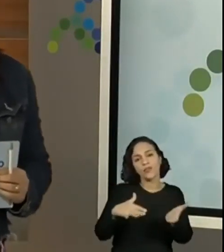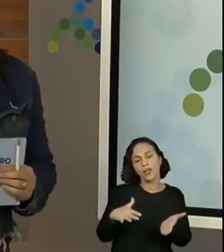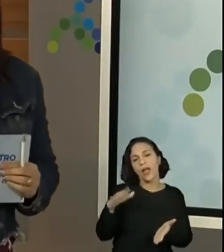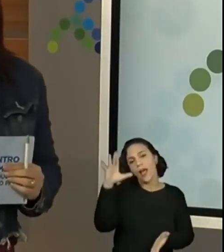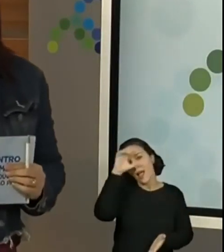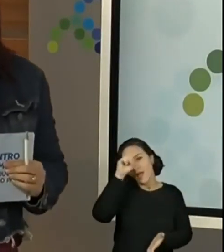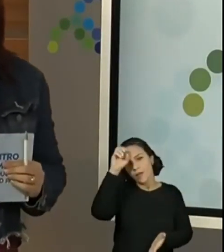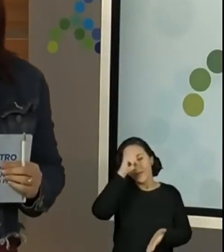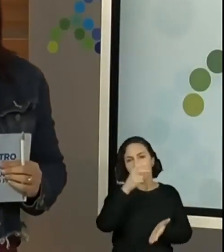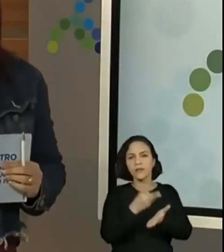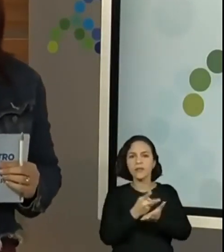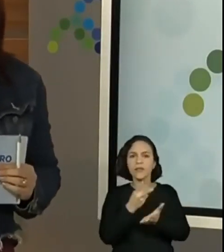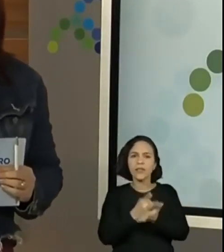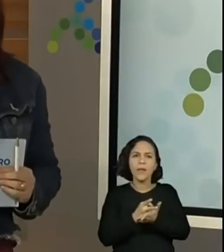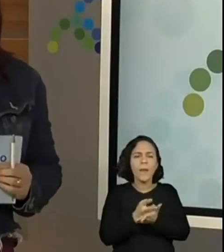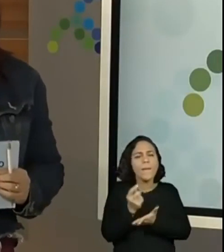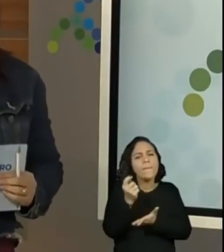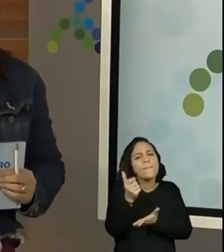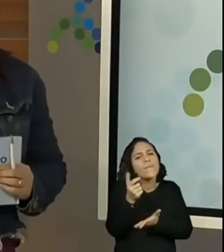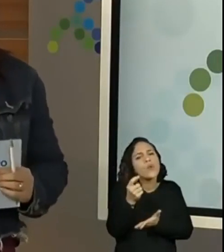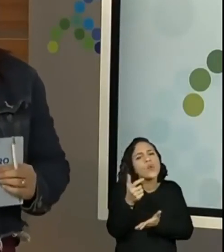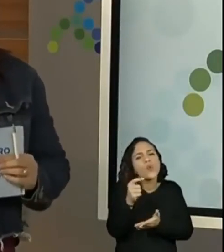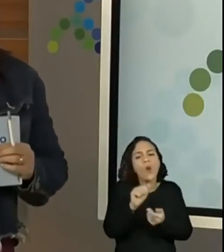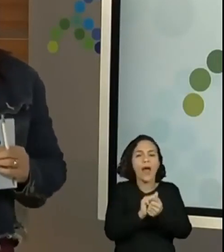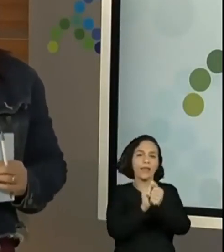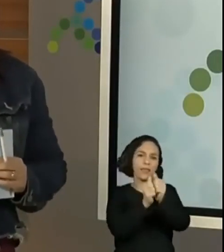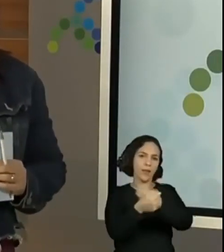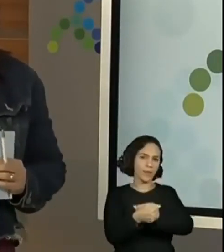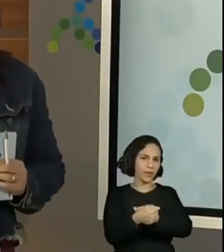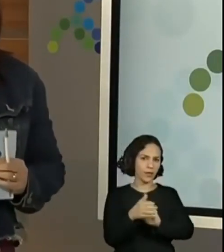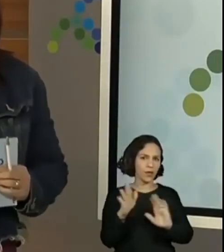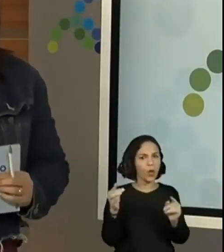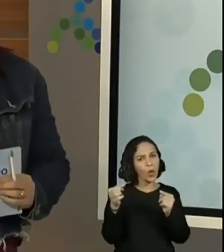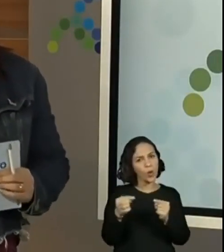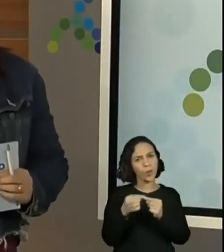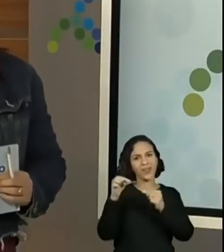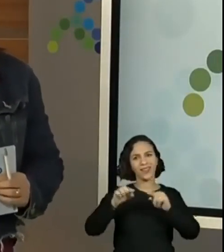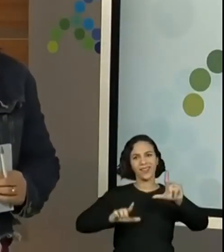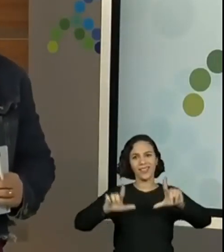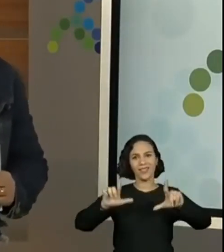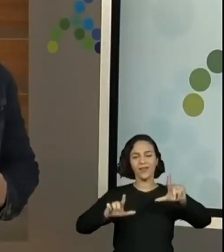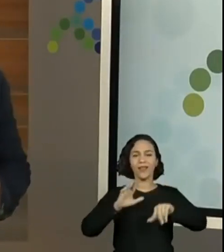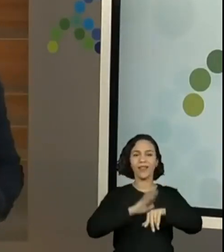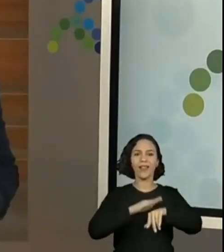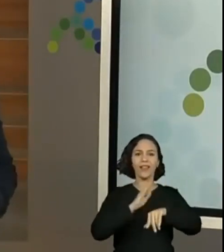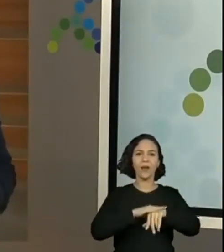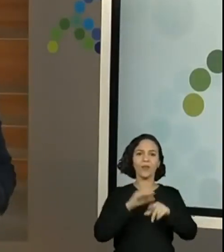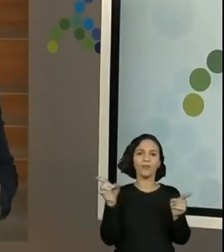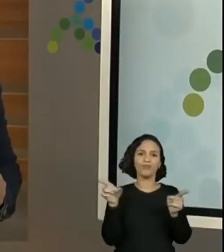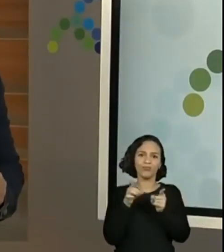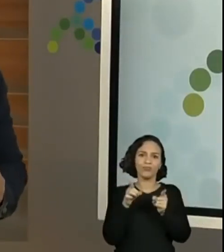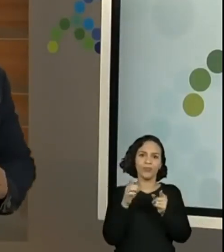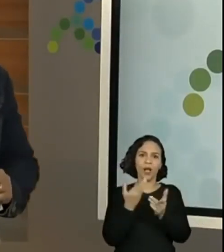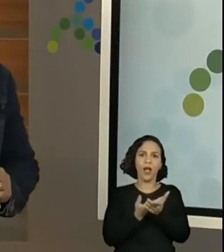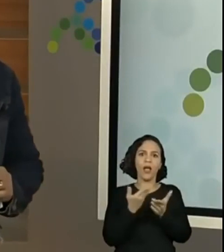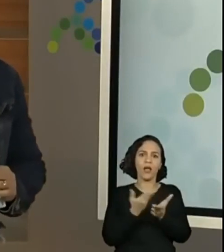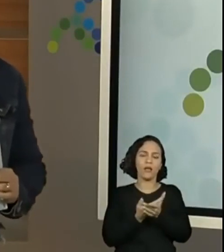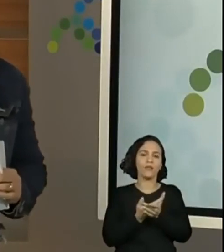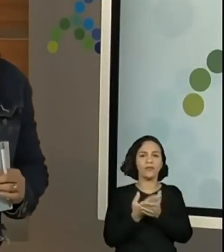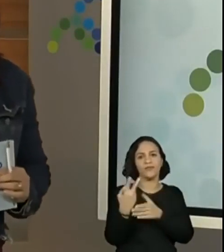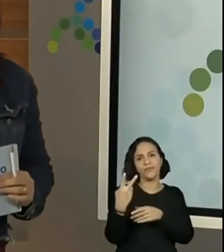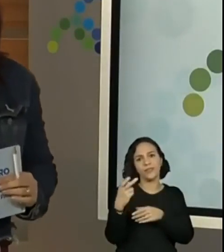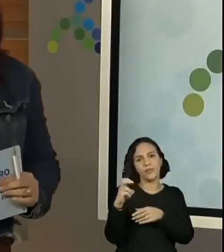Sempre com algumas pequenas adequações aí para a nossa realidade de 30 minutos de aula aqui na